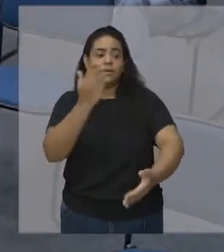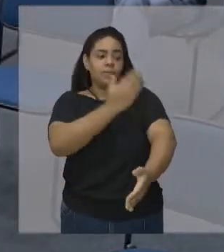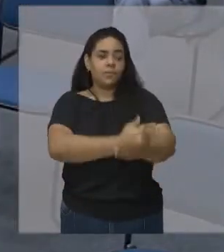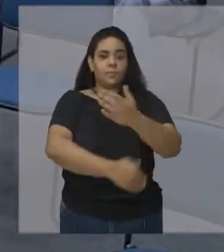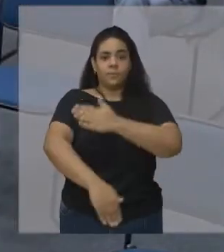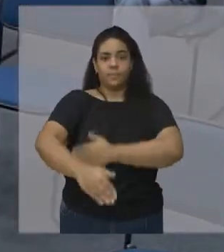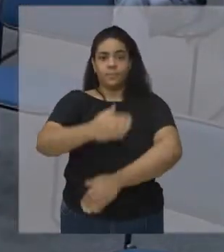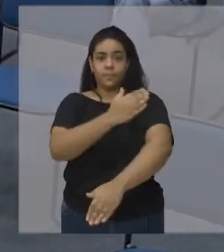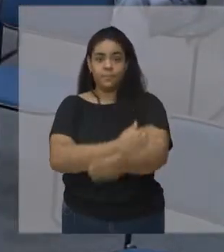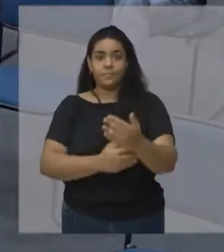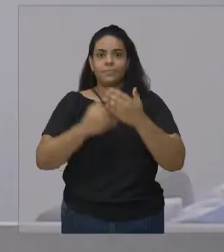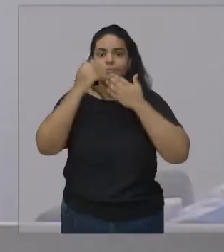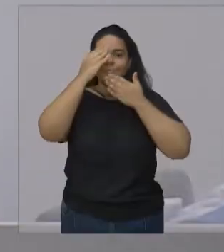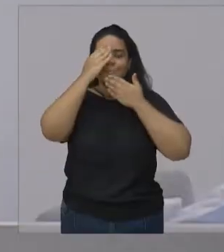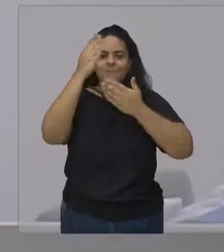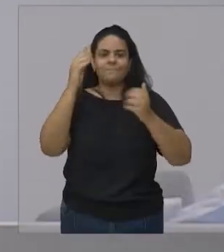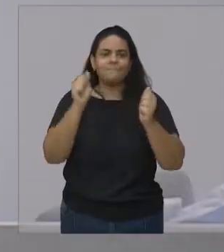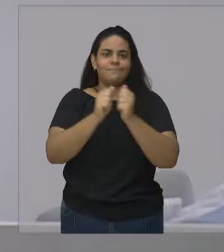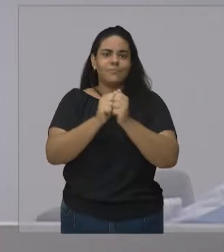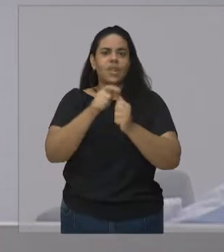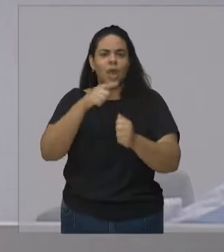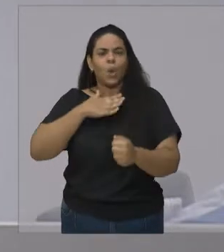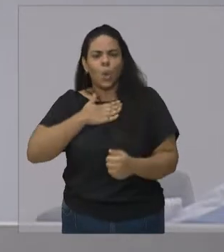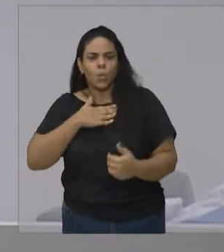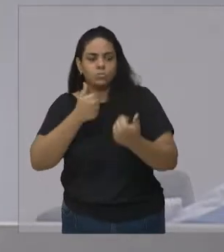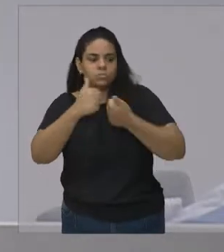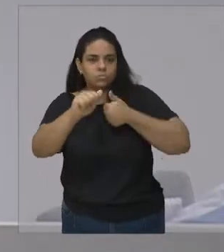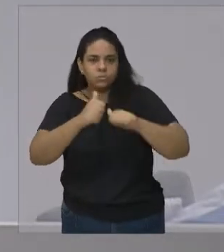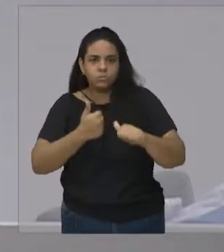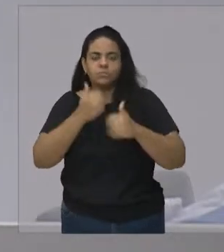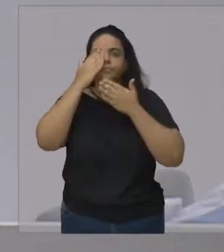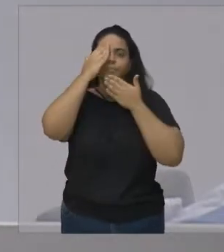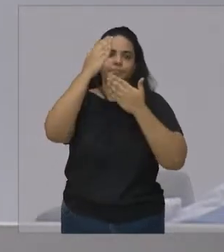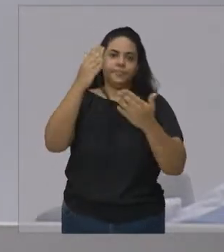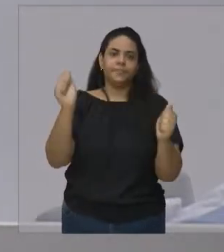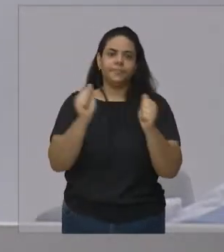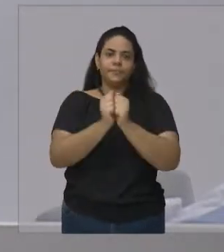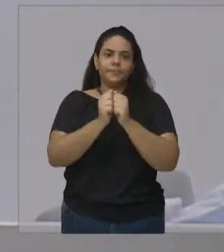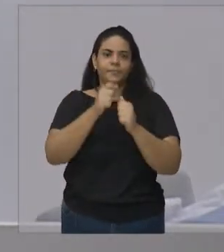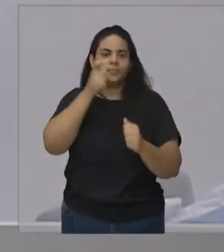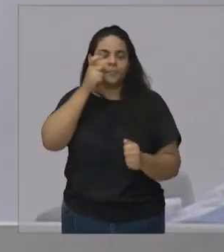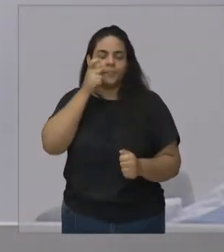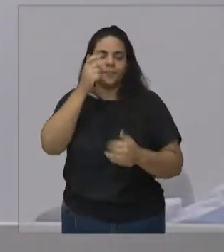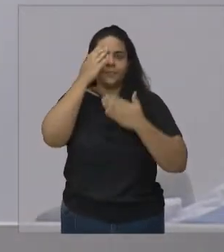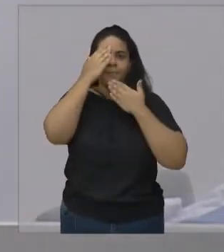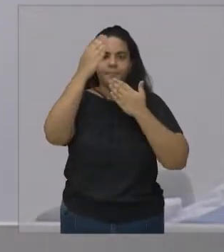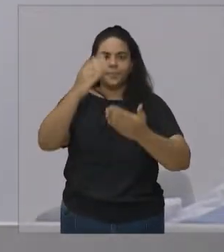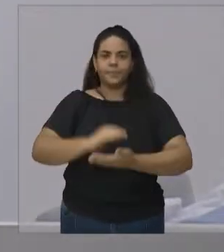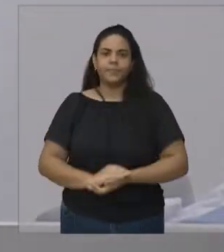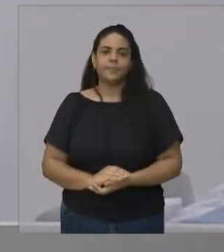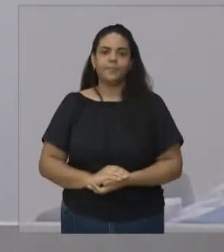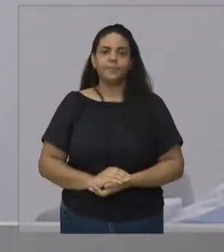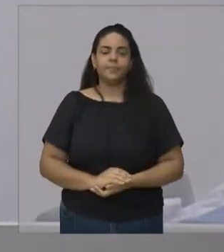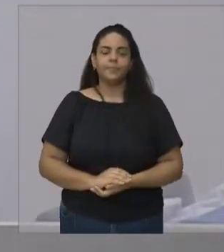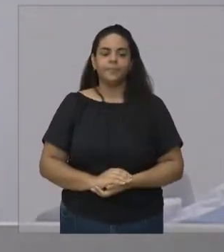os amigos, a todos os amantes do esporte e a todos que estão aqui presentes,